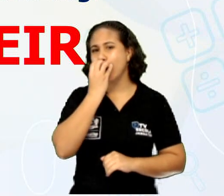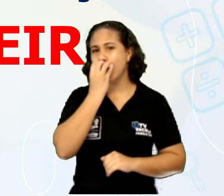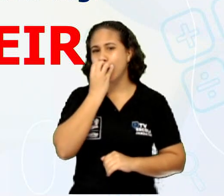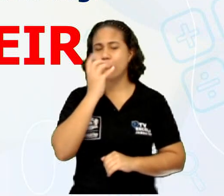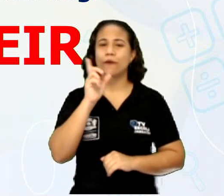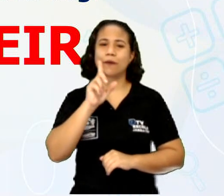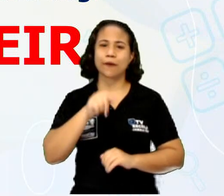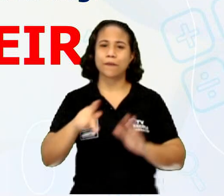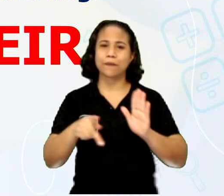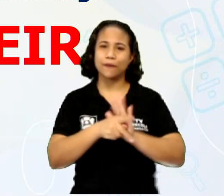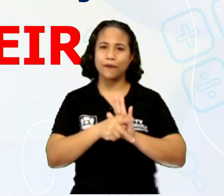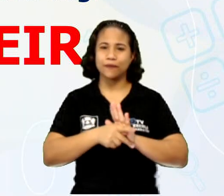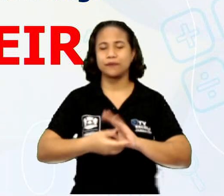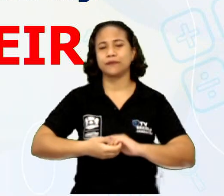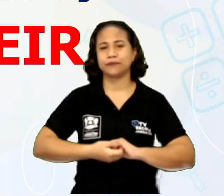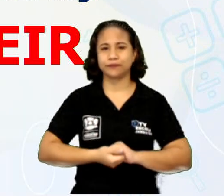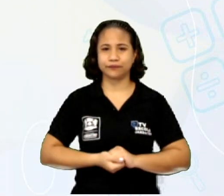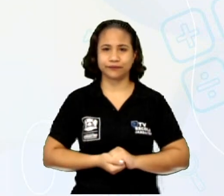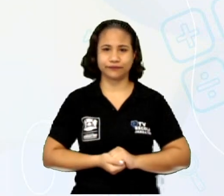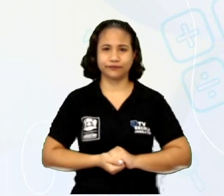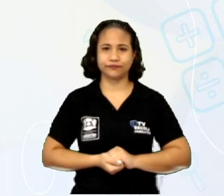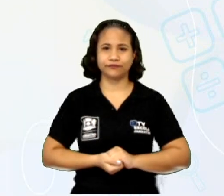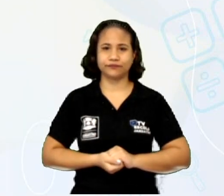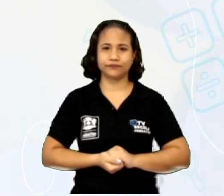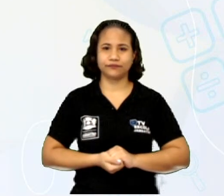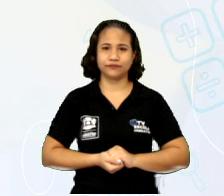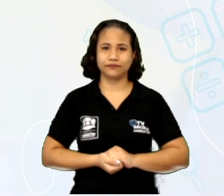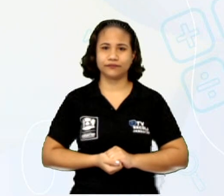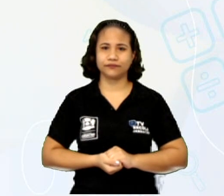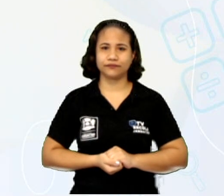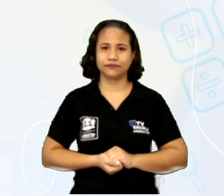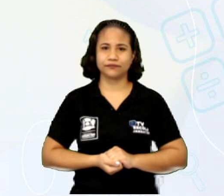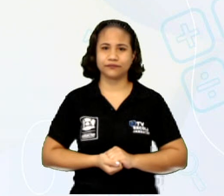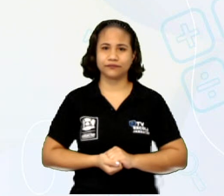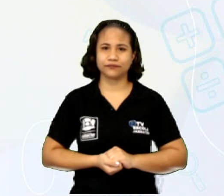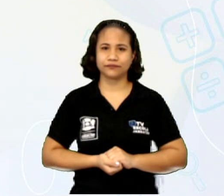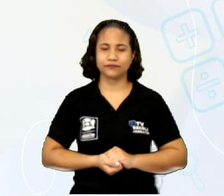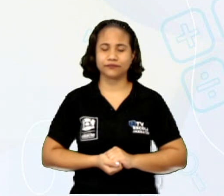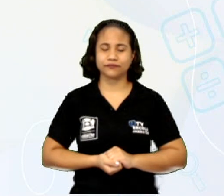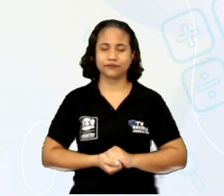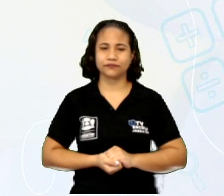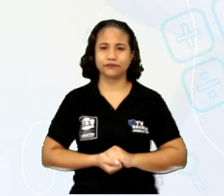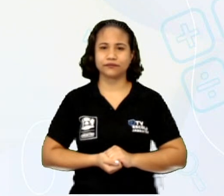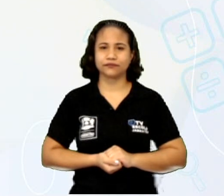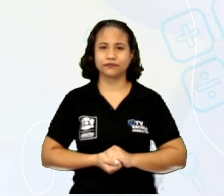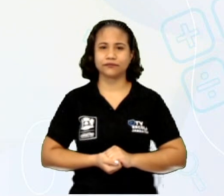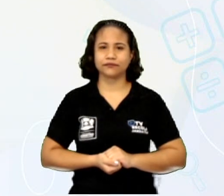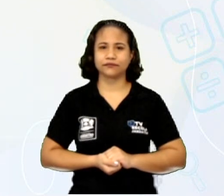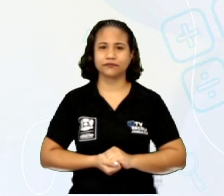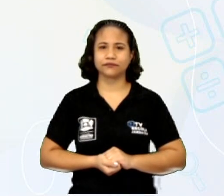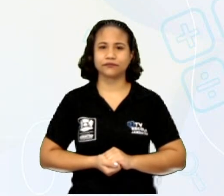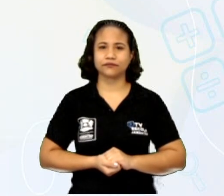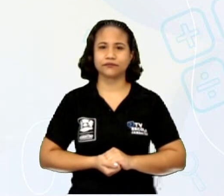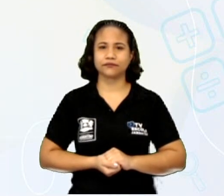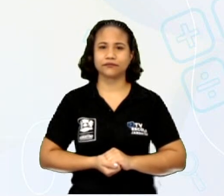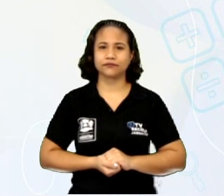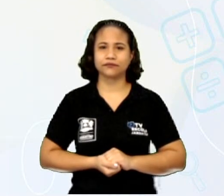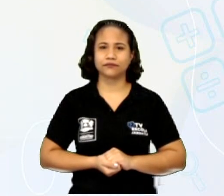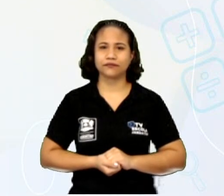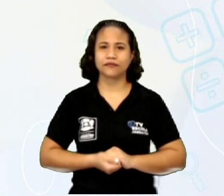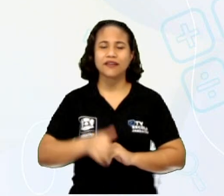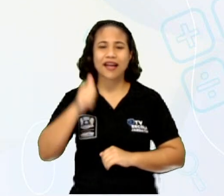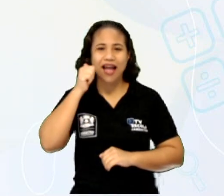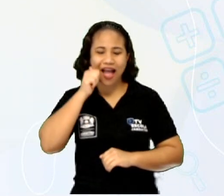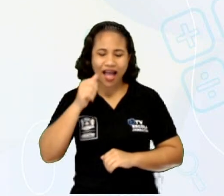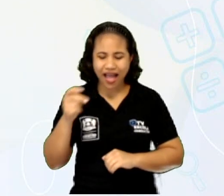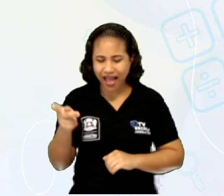é um cachorro. They, they are. They are wild animals. Elas